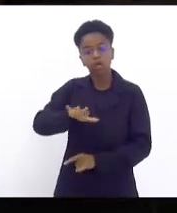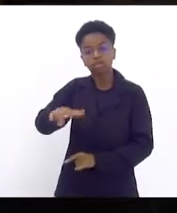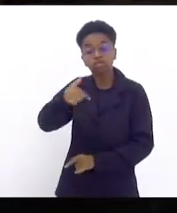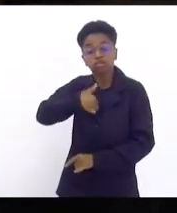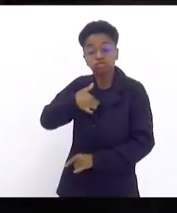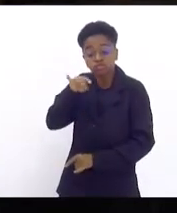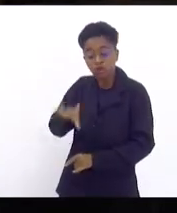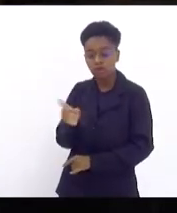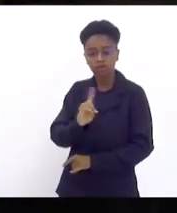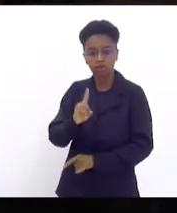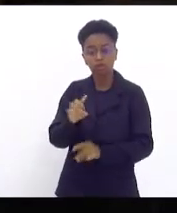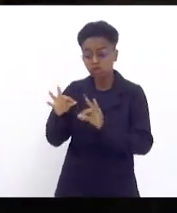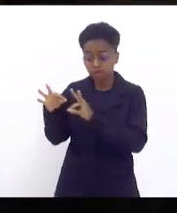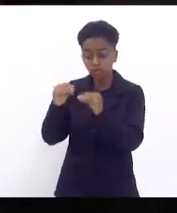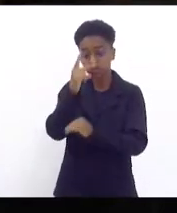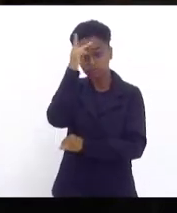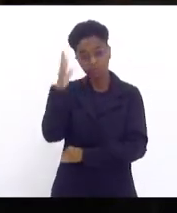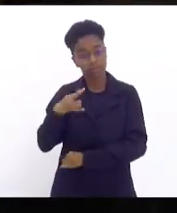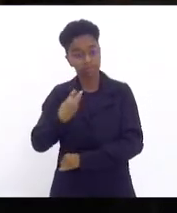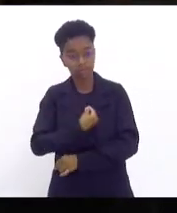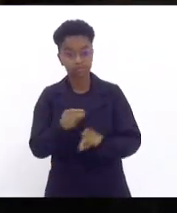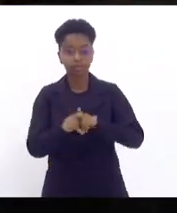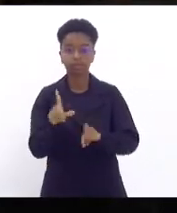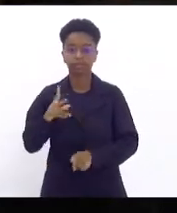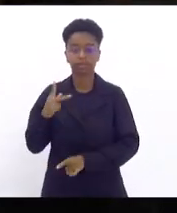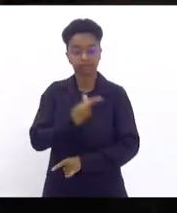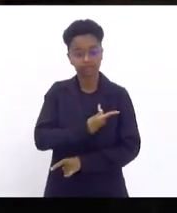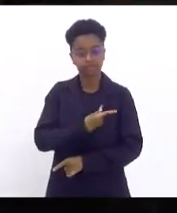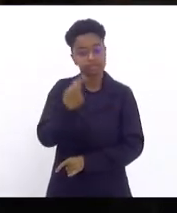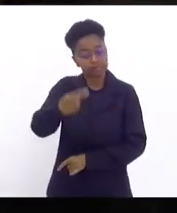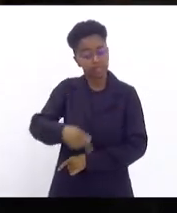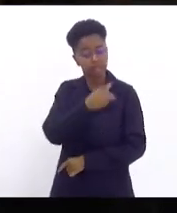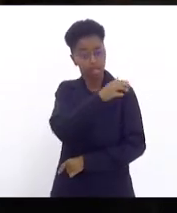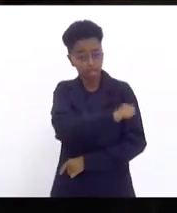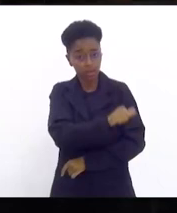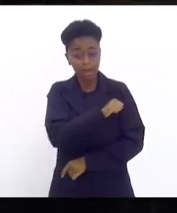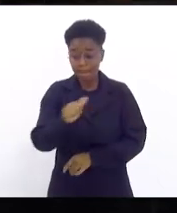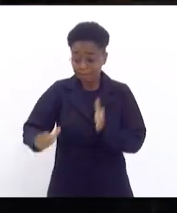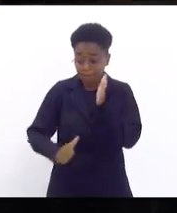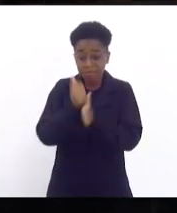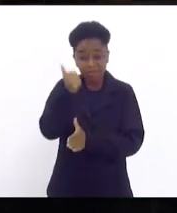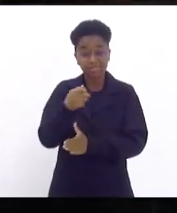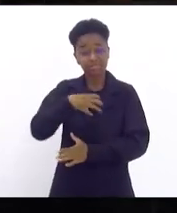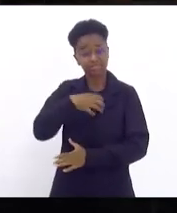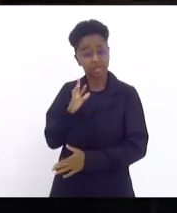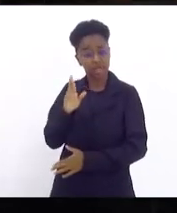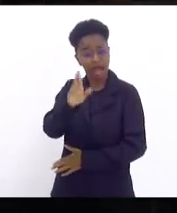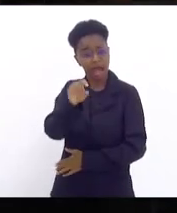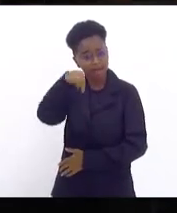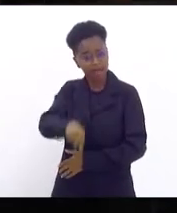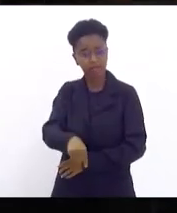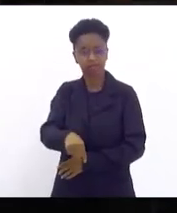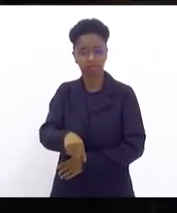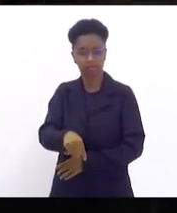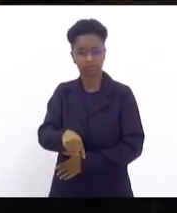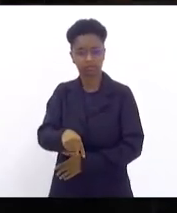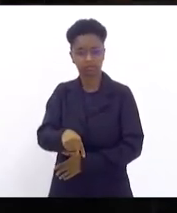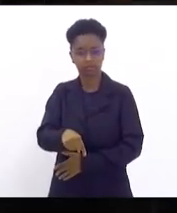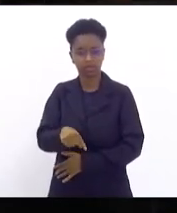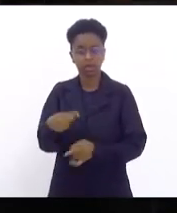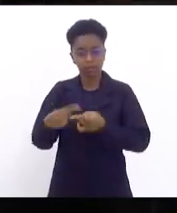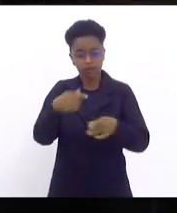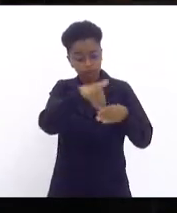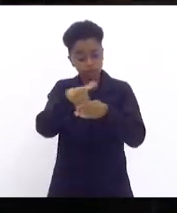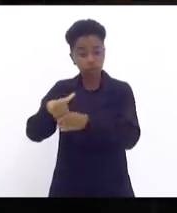transexuais e travestis do Estado Fluminense que, pela primeira vez, se viram representados aqui nesse Parlamento, que me